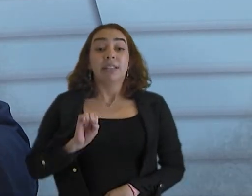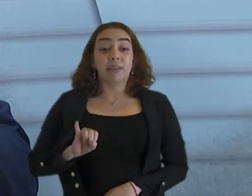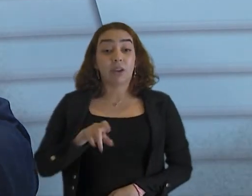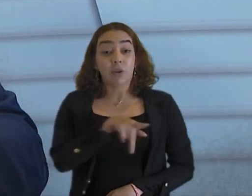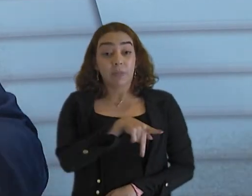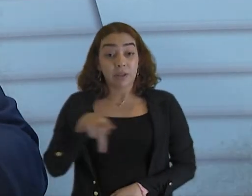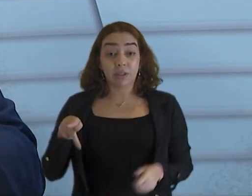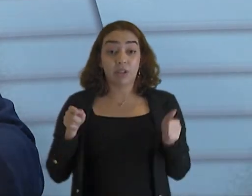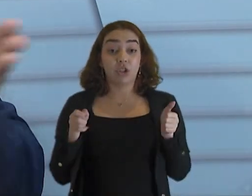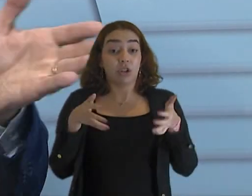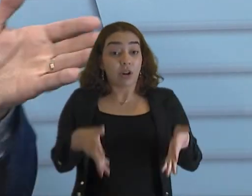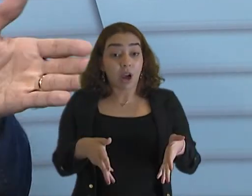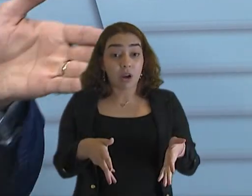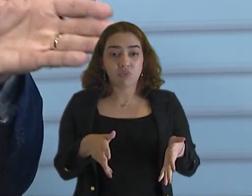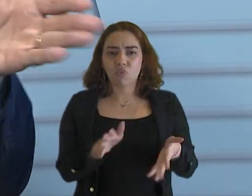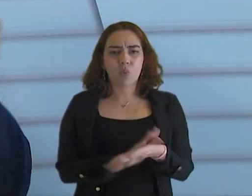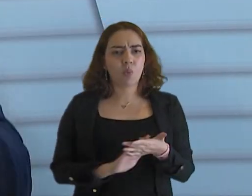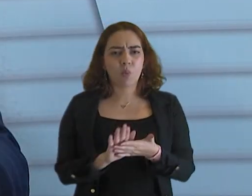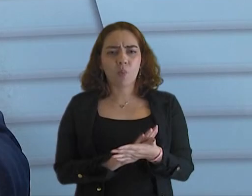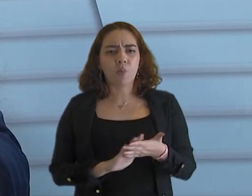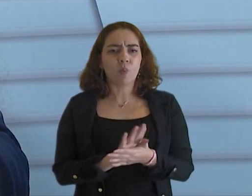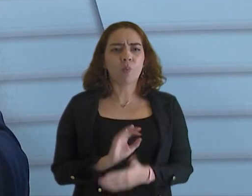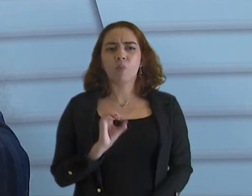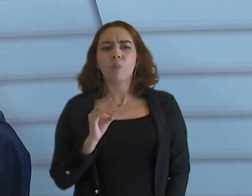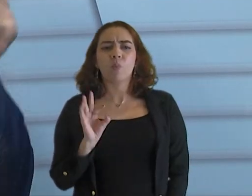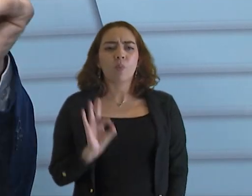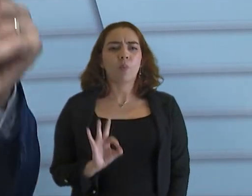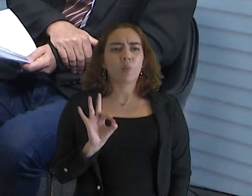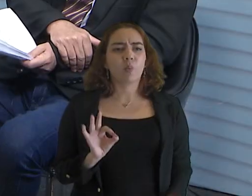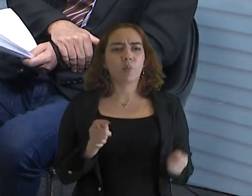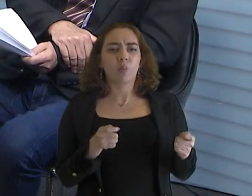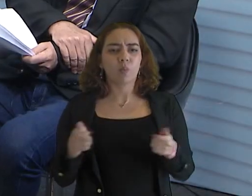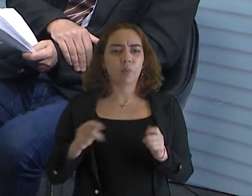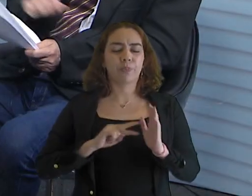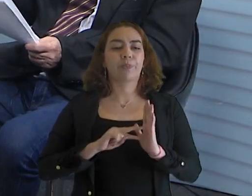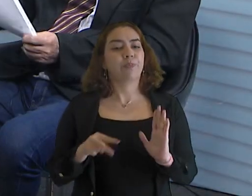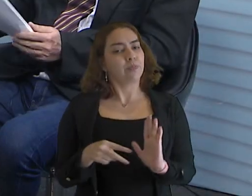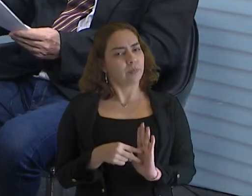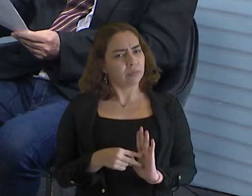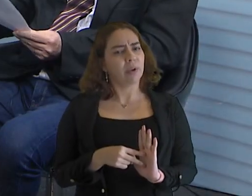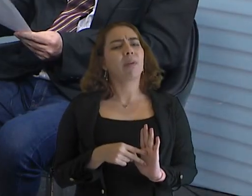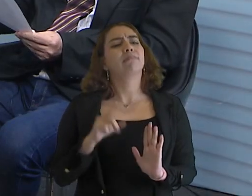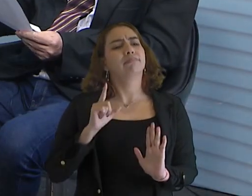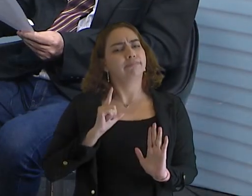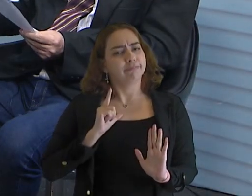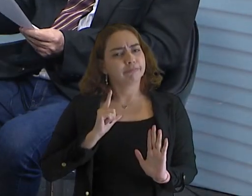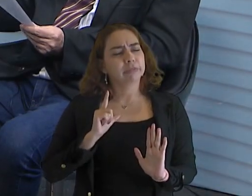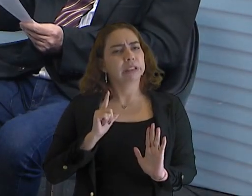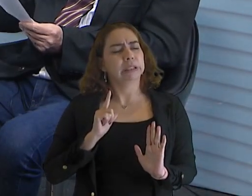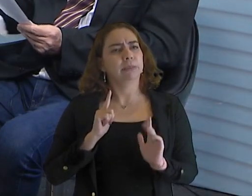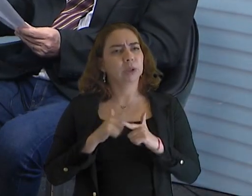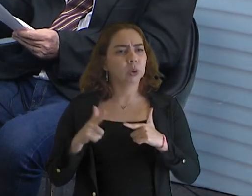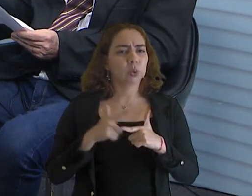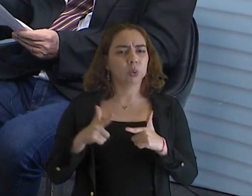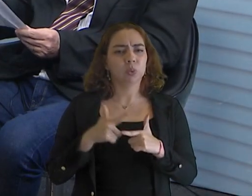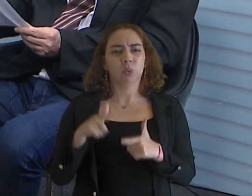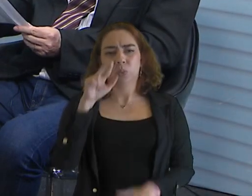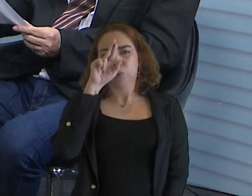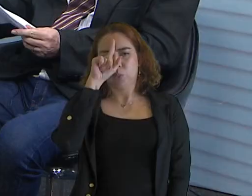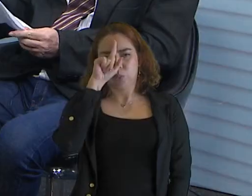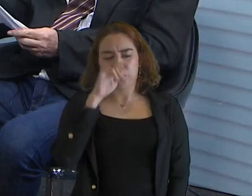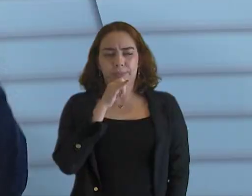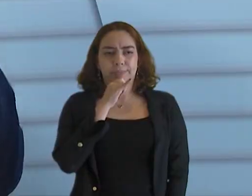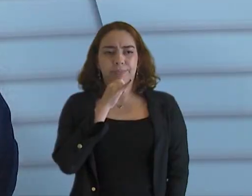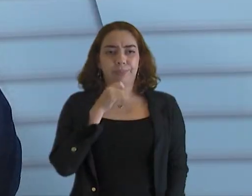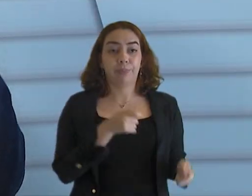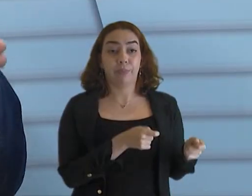pública. Algo está errado também. Então, até a minha tese de doutorado é isso. É o controle da ime-execução orçamentária. Quer dizer, o tribunal